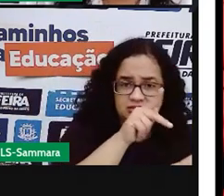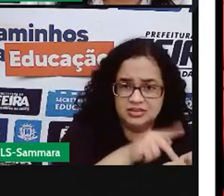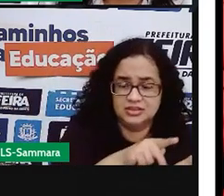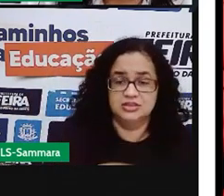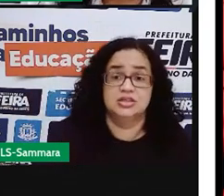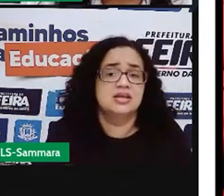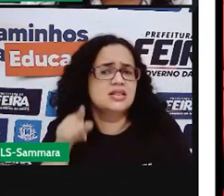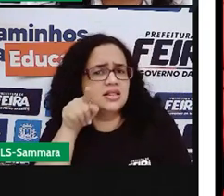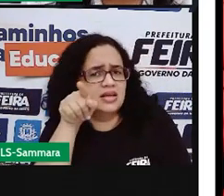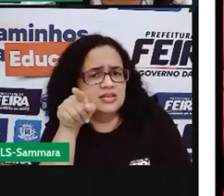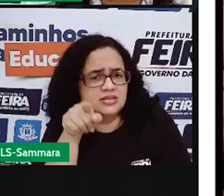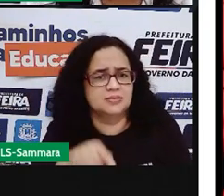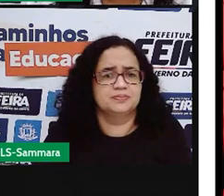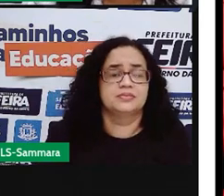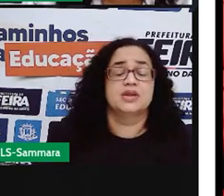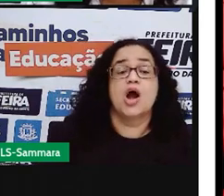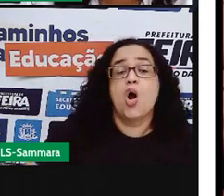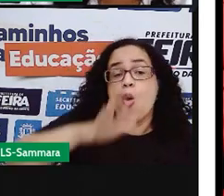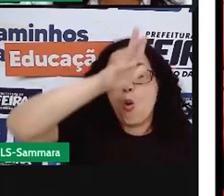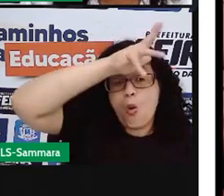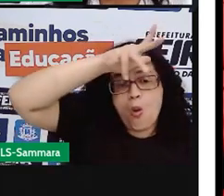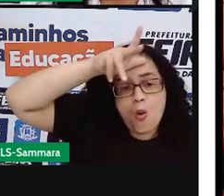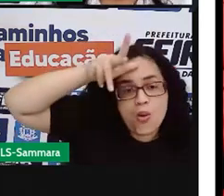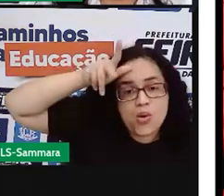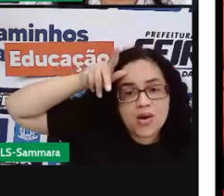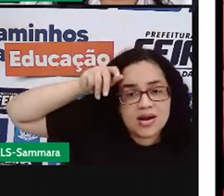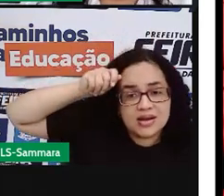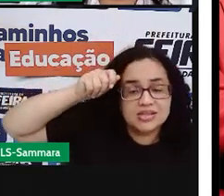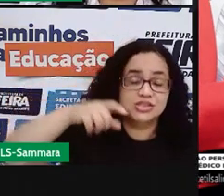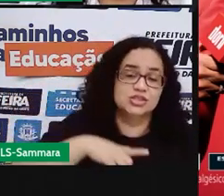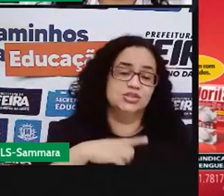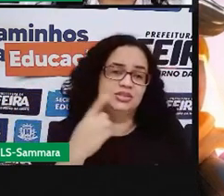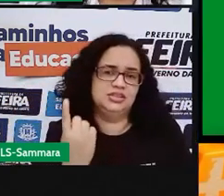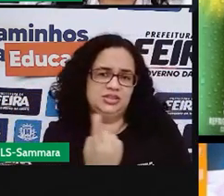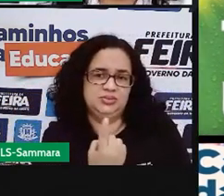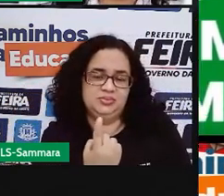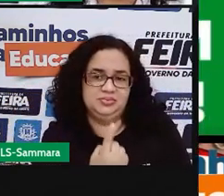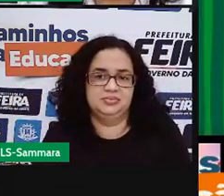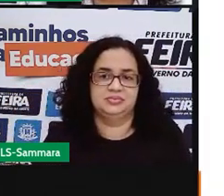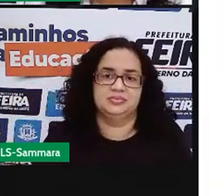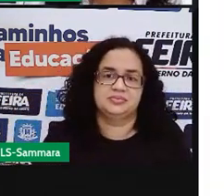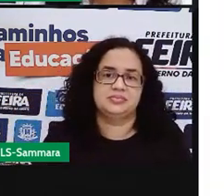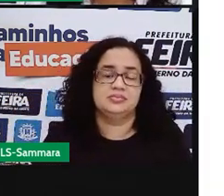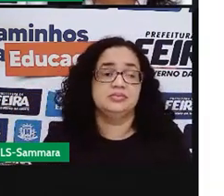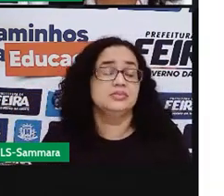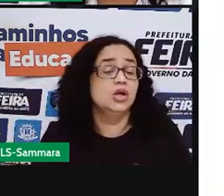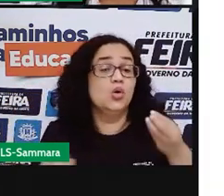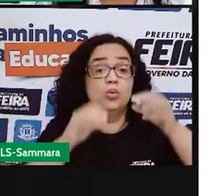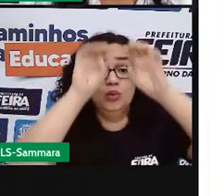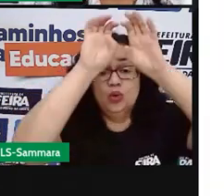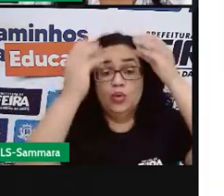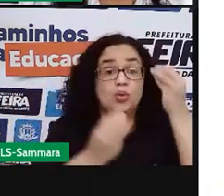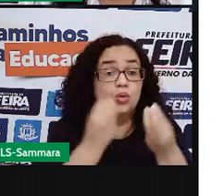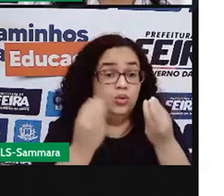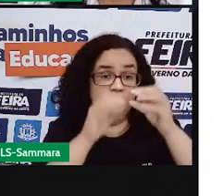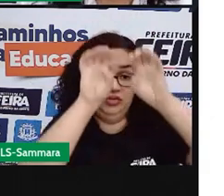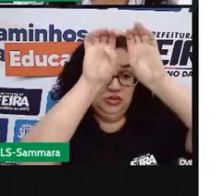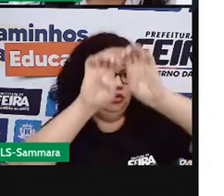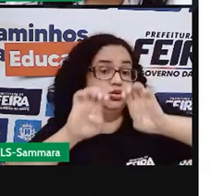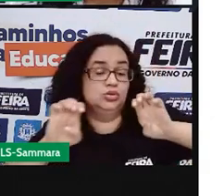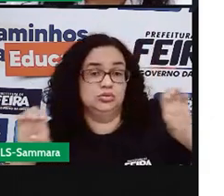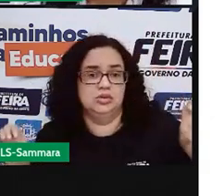E essa? O Guaraná só tem a estrutura.